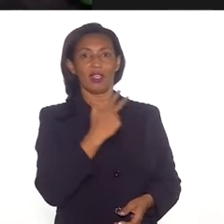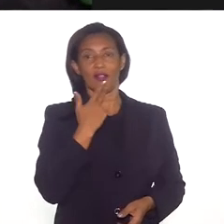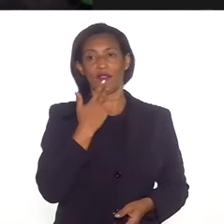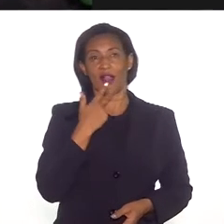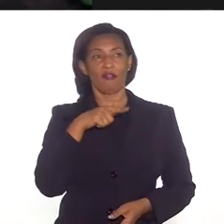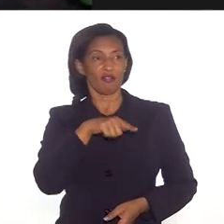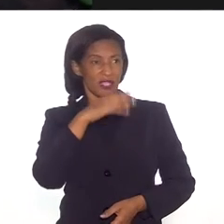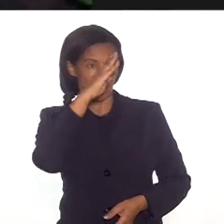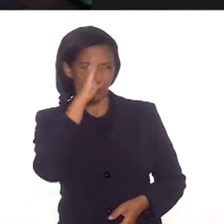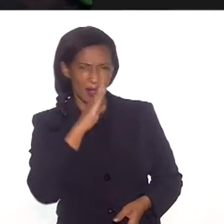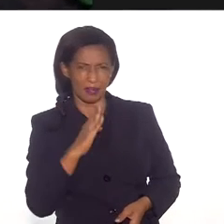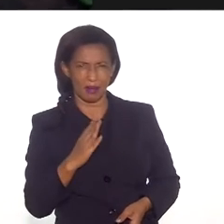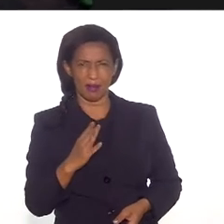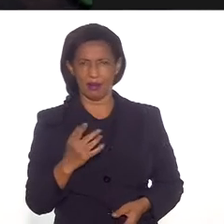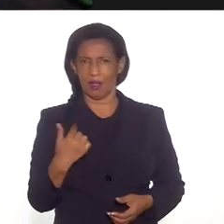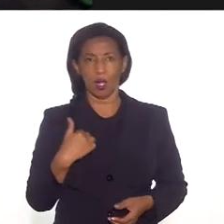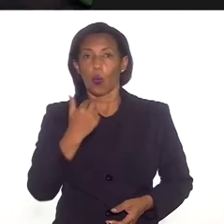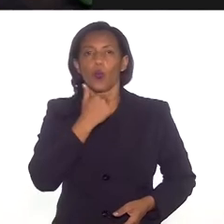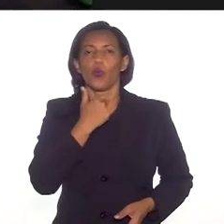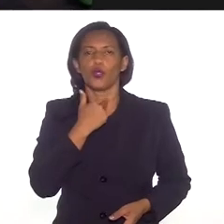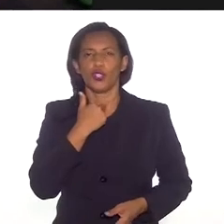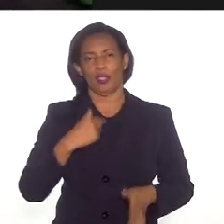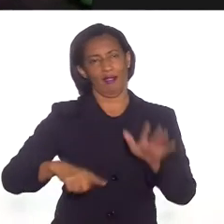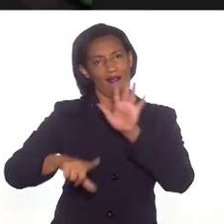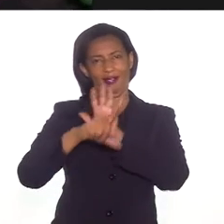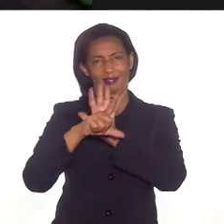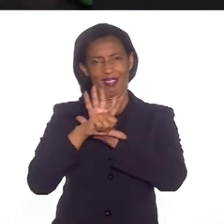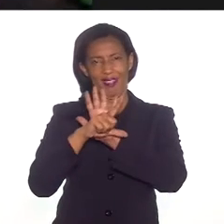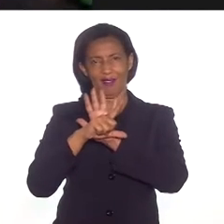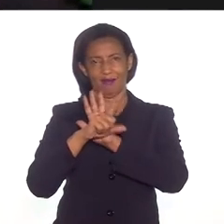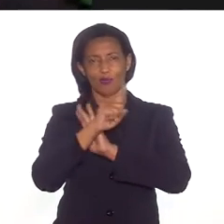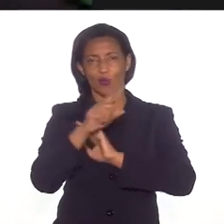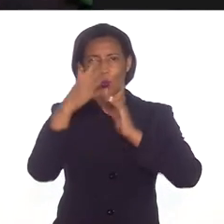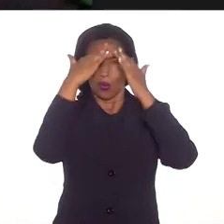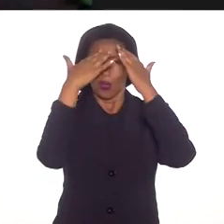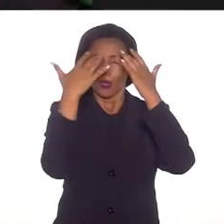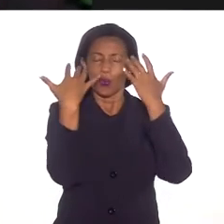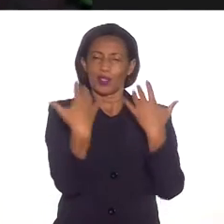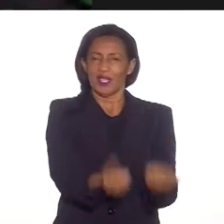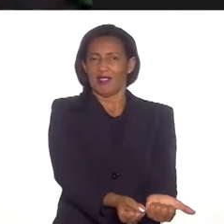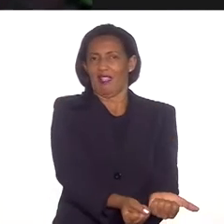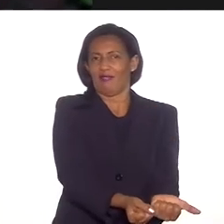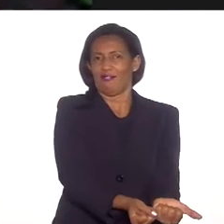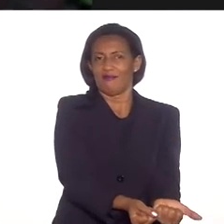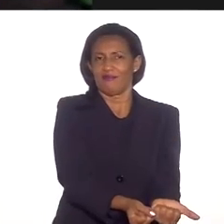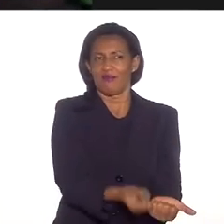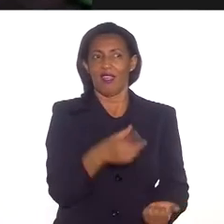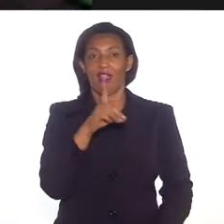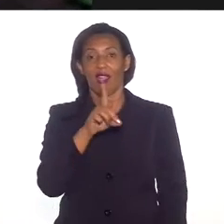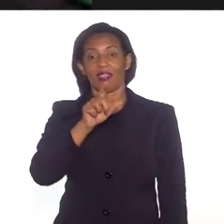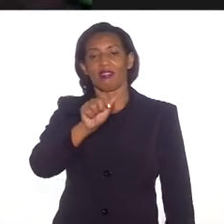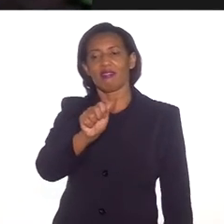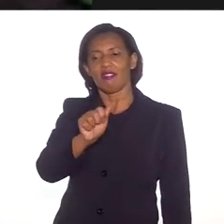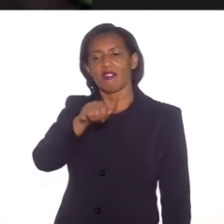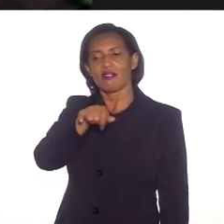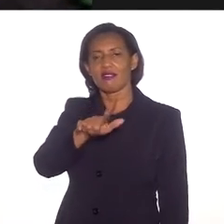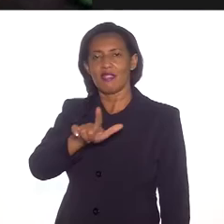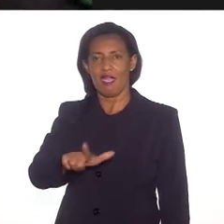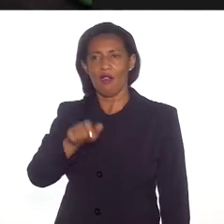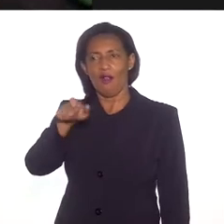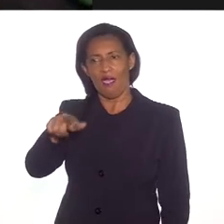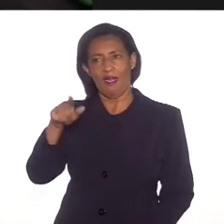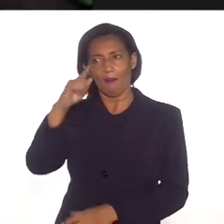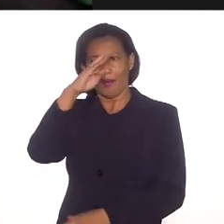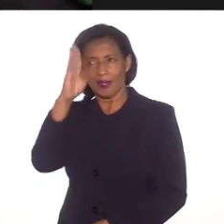brasileiro. Isso a lei não permitia. A Constituição de 1988 vai dizer, não, Daniel é um brasileiro nascido